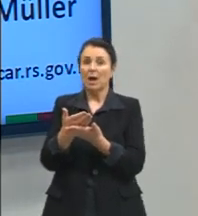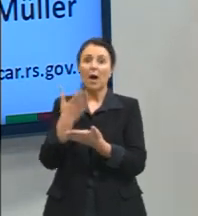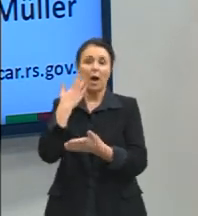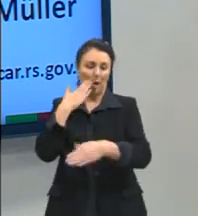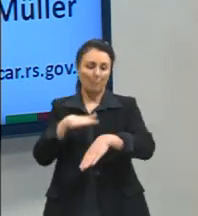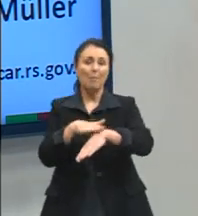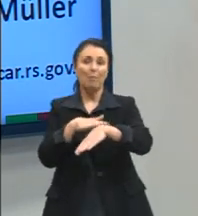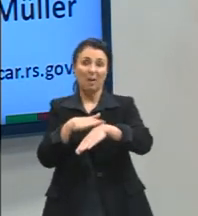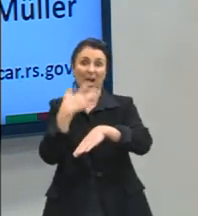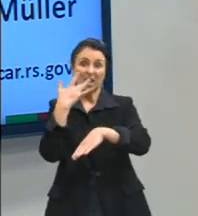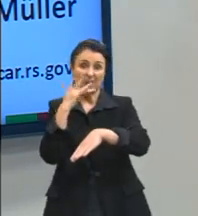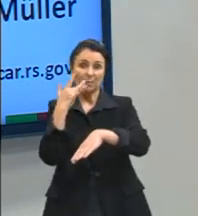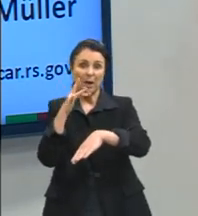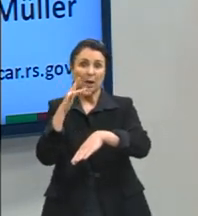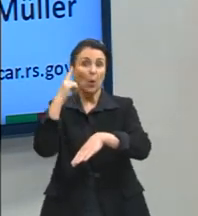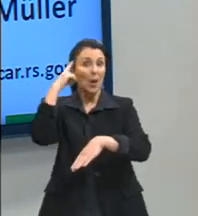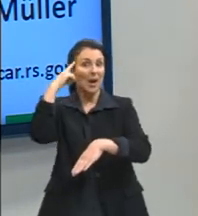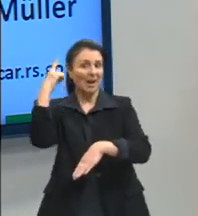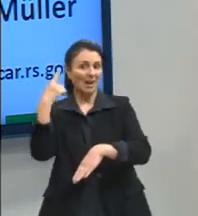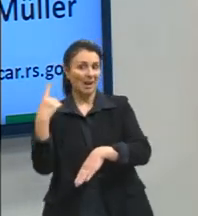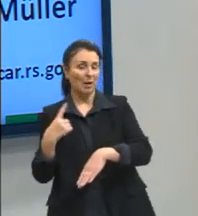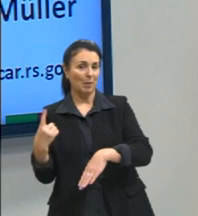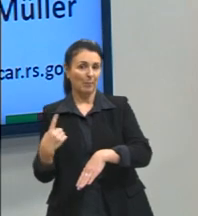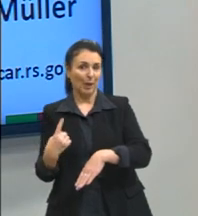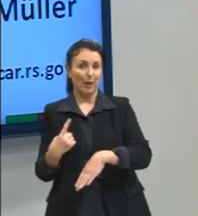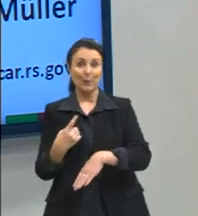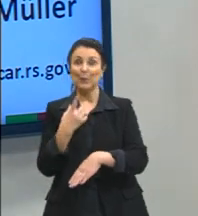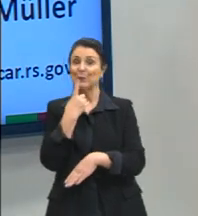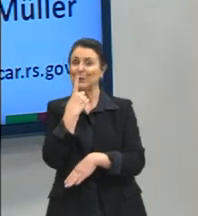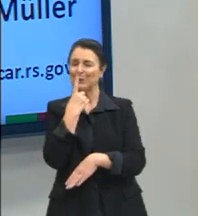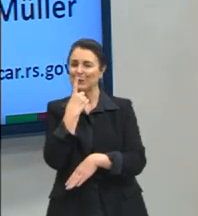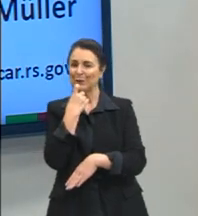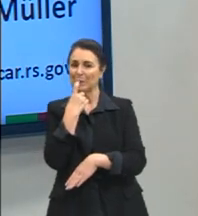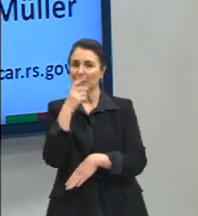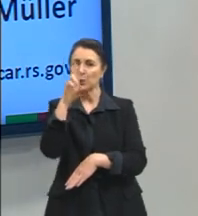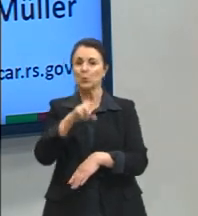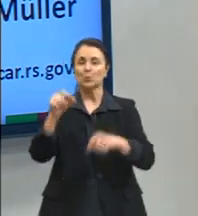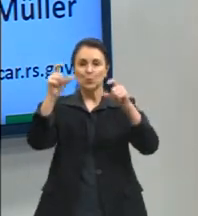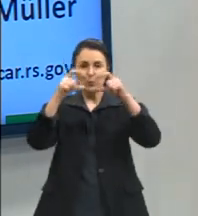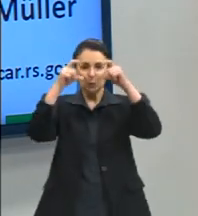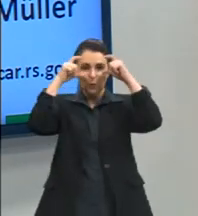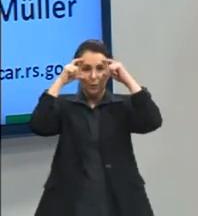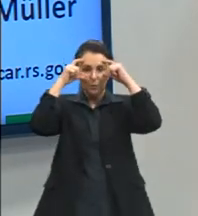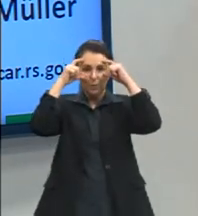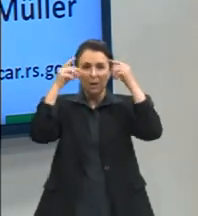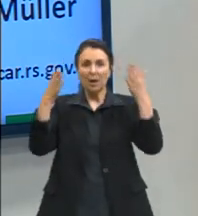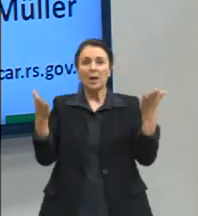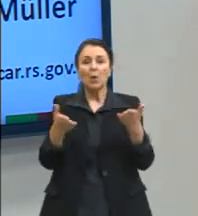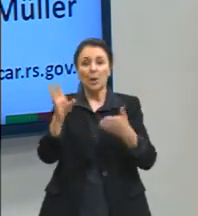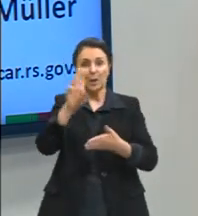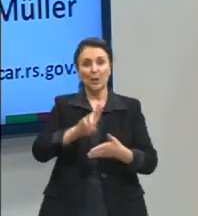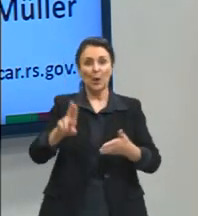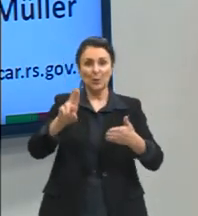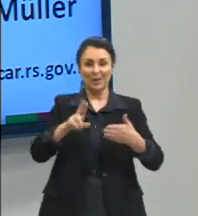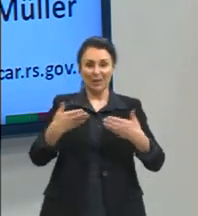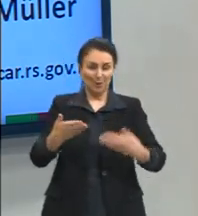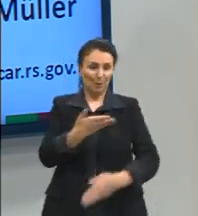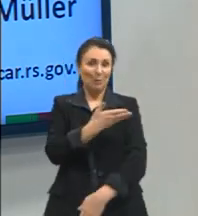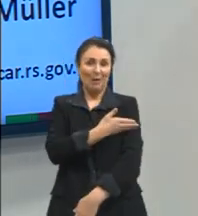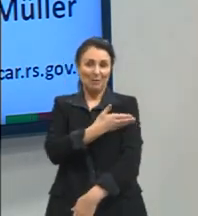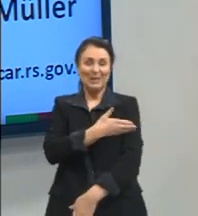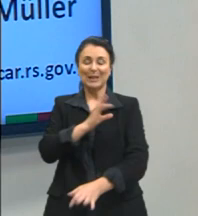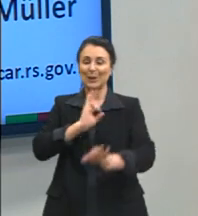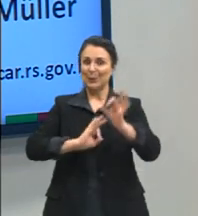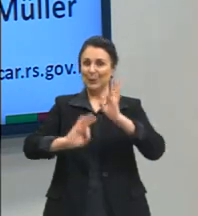branca, tenho cabelos cacheados, pintados de vermelho e uso óculos. E, no momento, estou usando a camiseta do projeto,